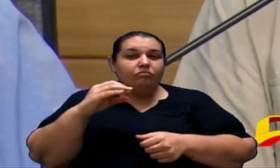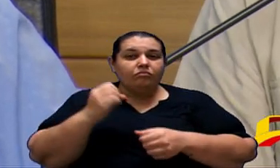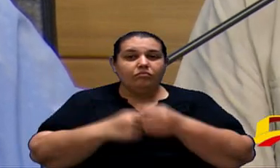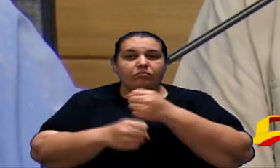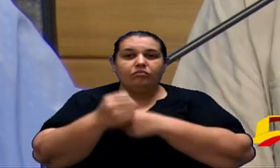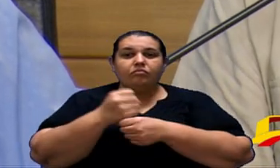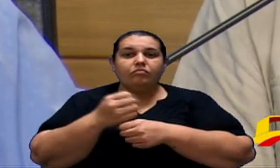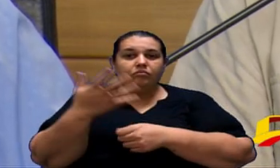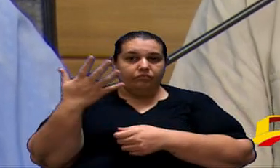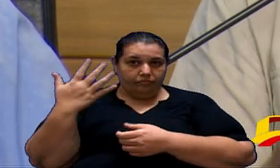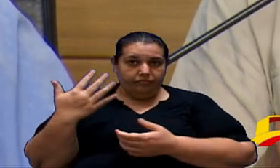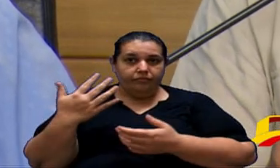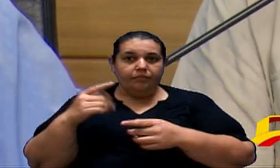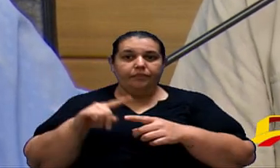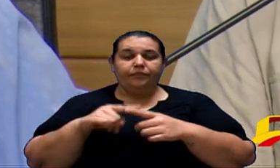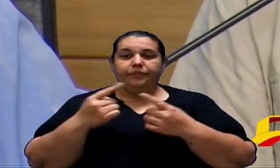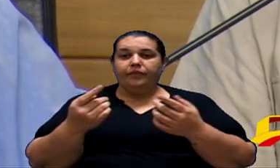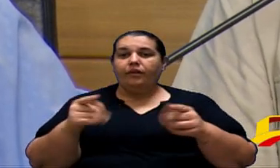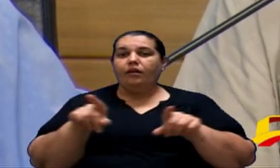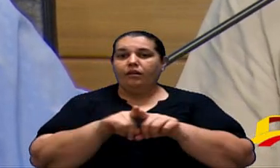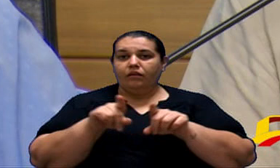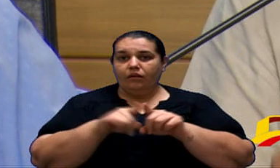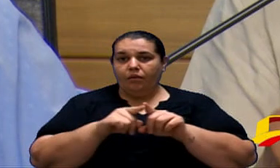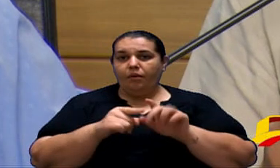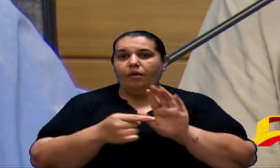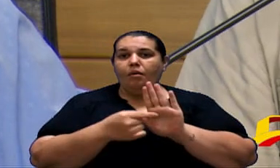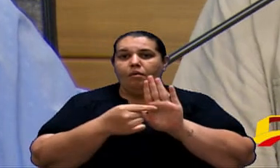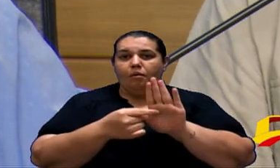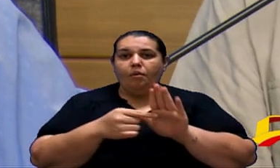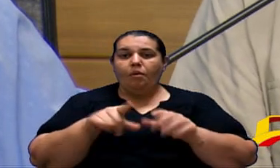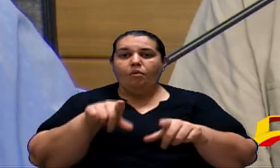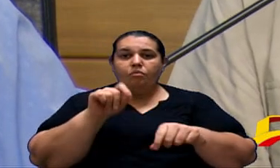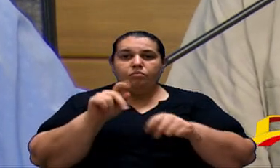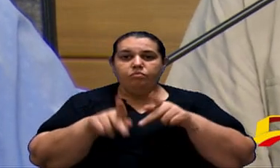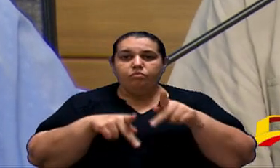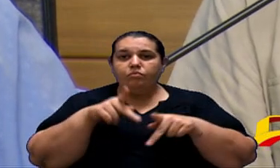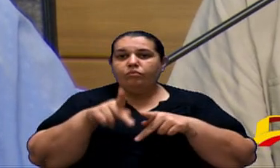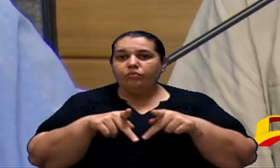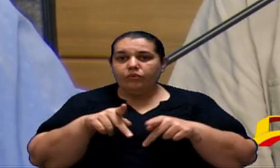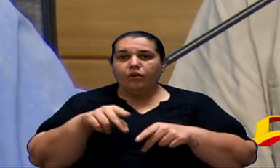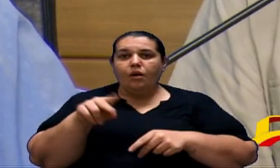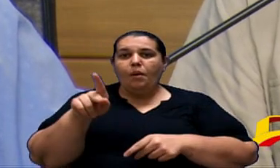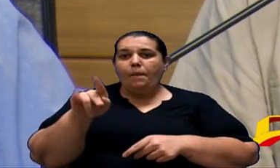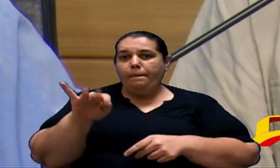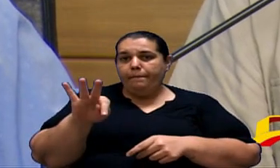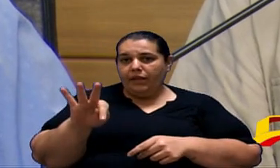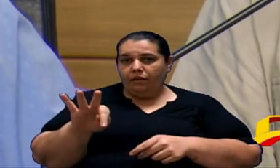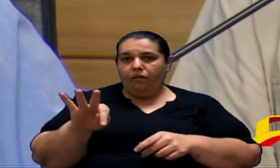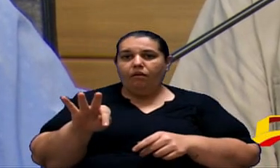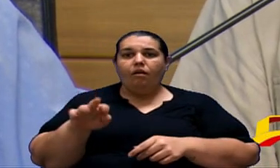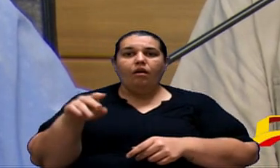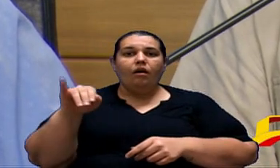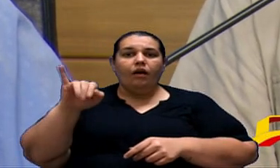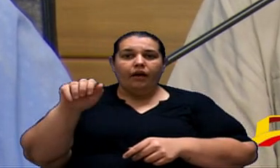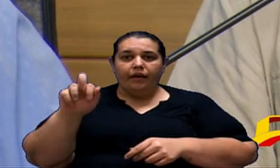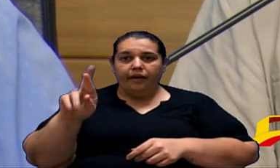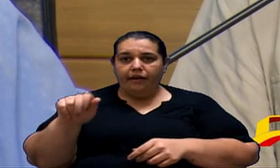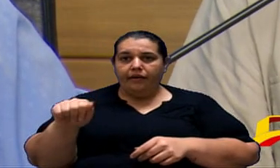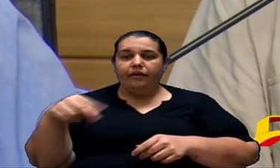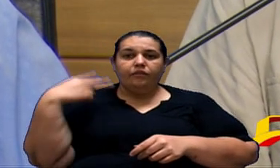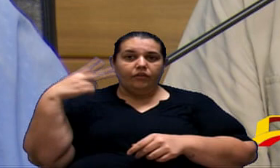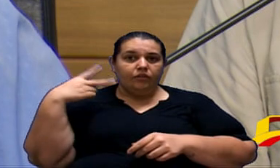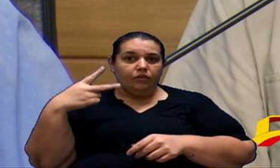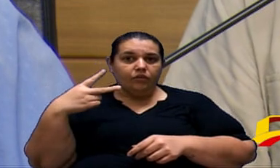colocar o meu mandato mandato a vereador e a bancada do PT à disposição dessa luta porque desemprego